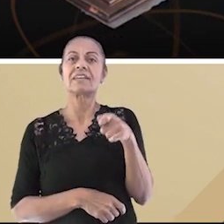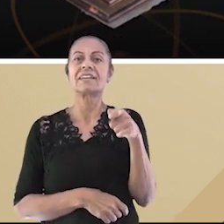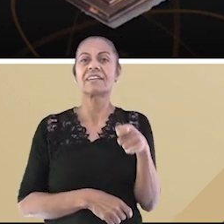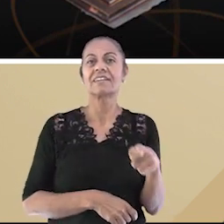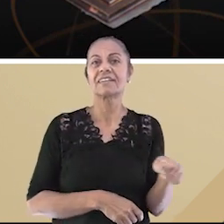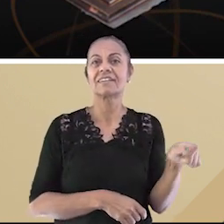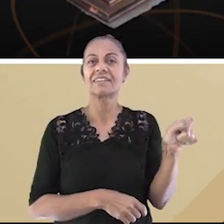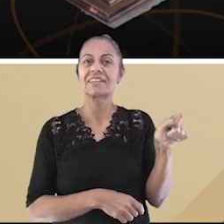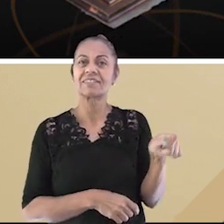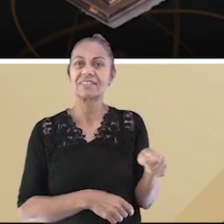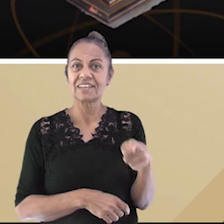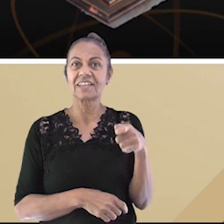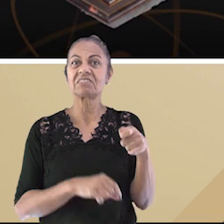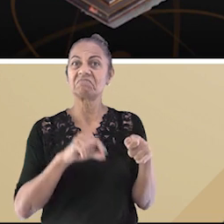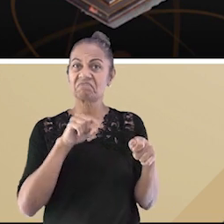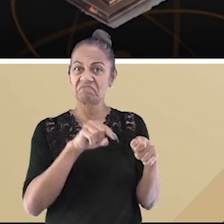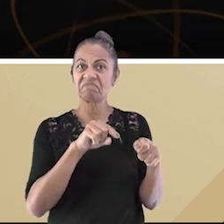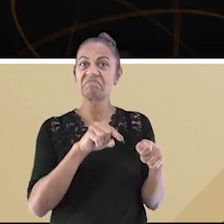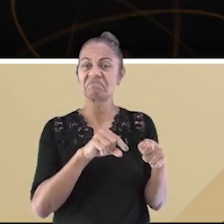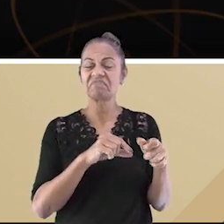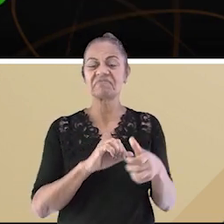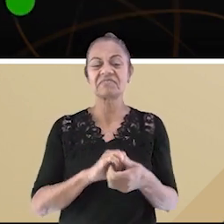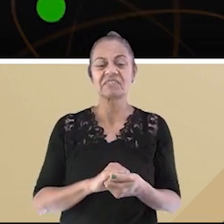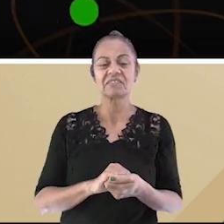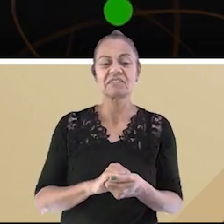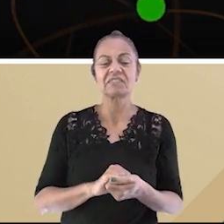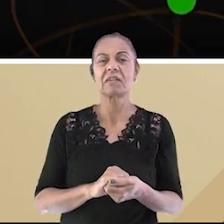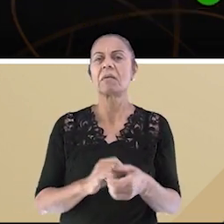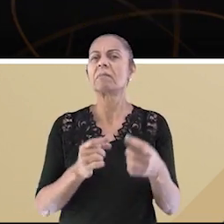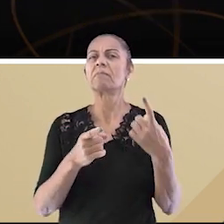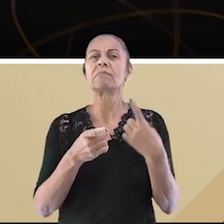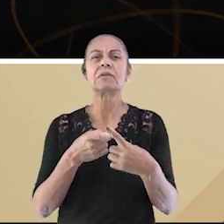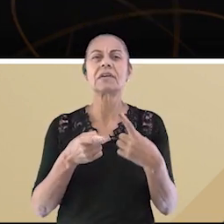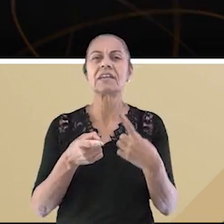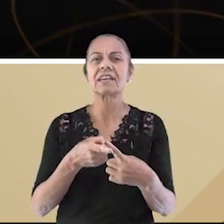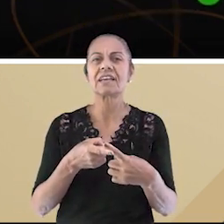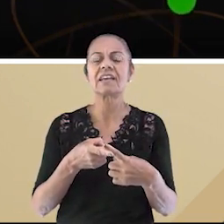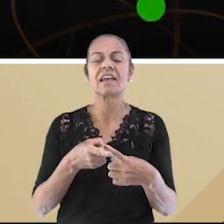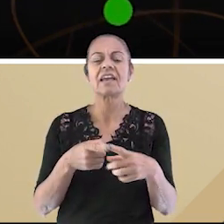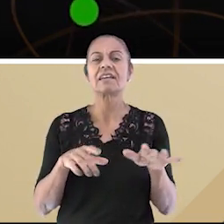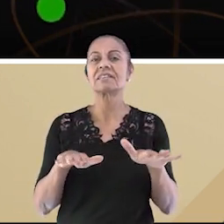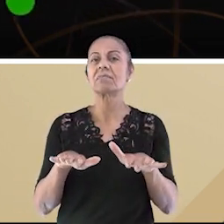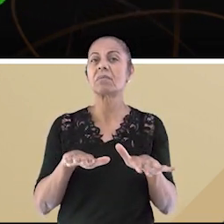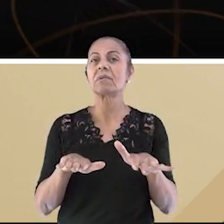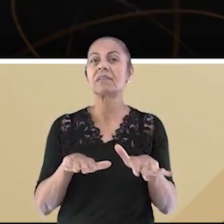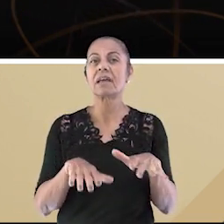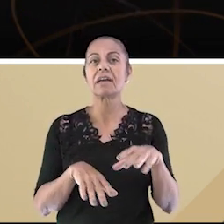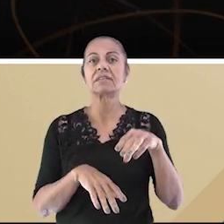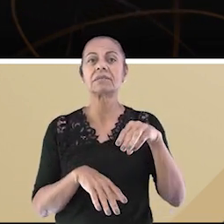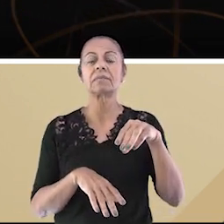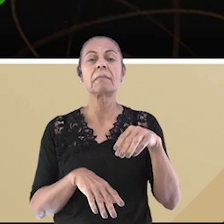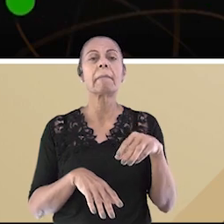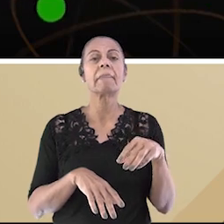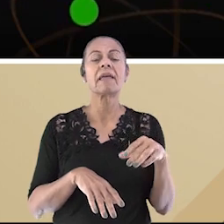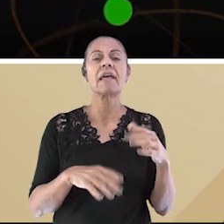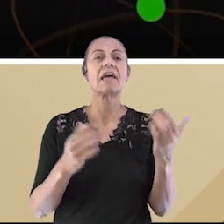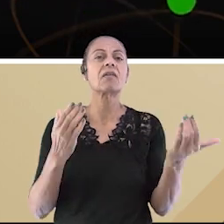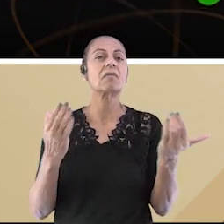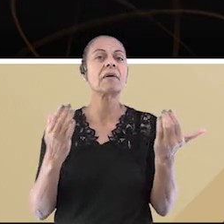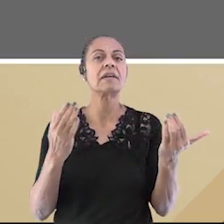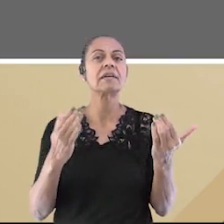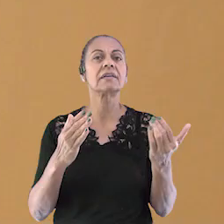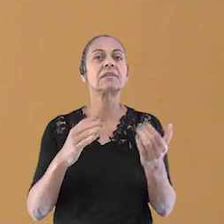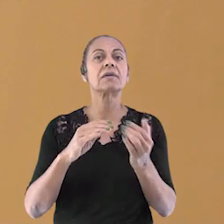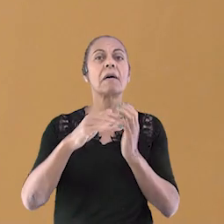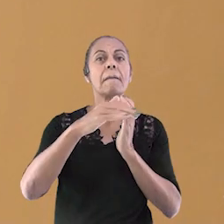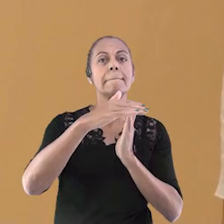ponteiros sem um controle eletrônico? A resposta está no movimento do pêndulo, parte essencial do mecanismo